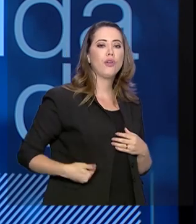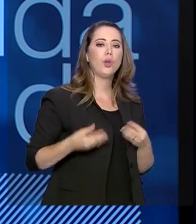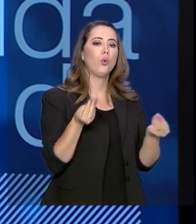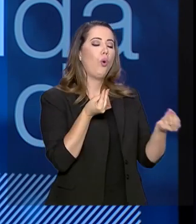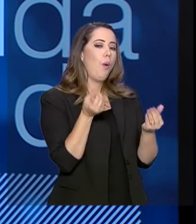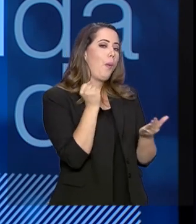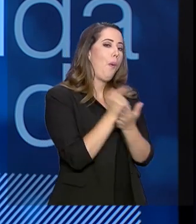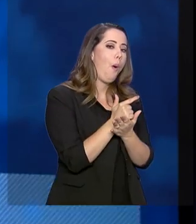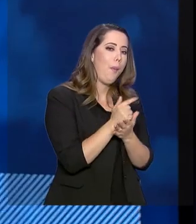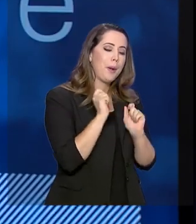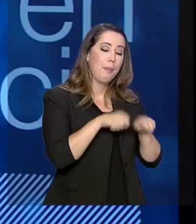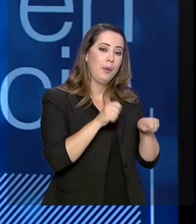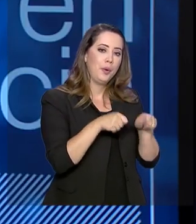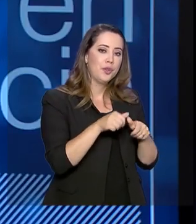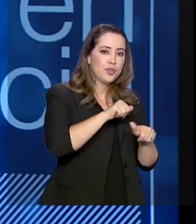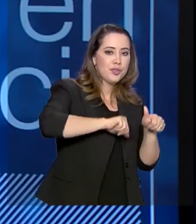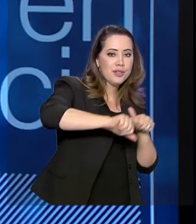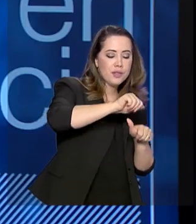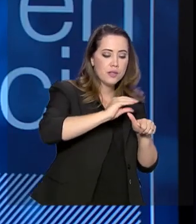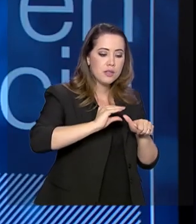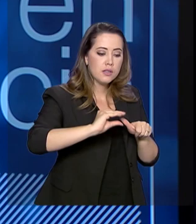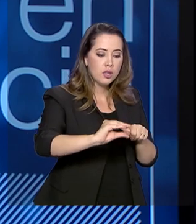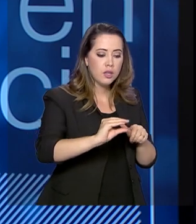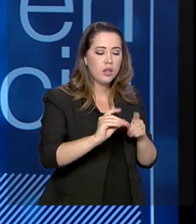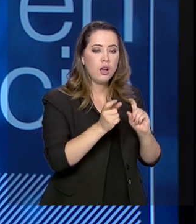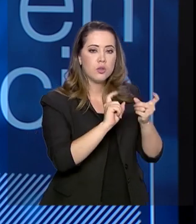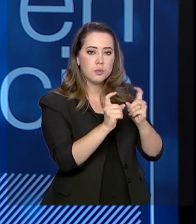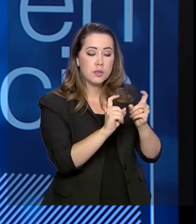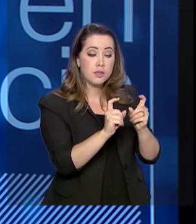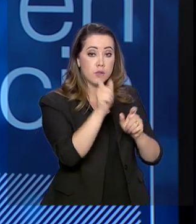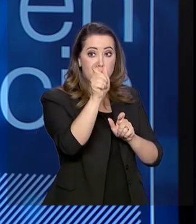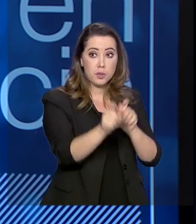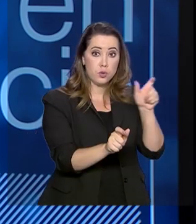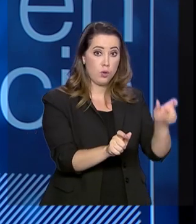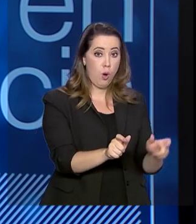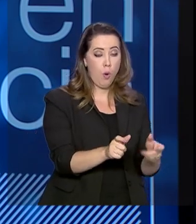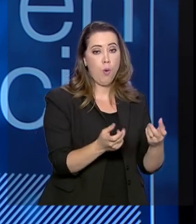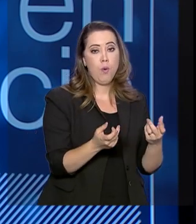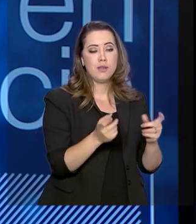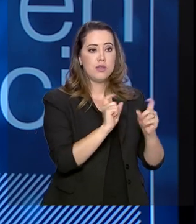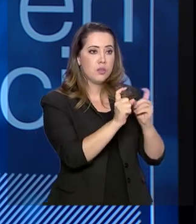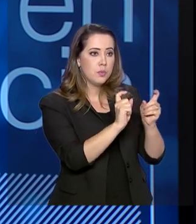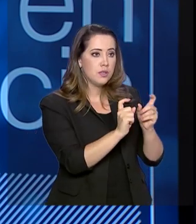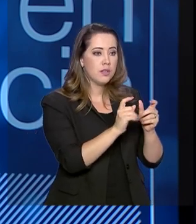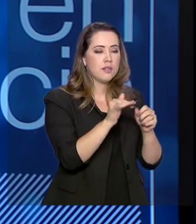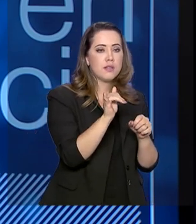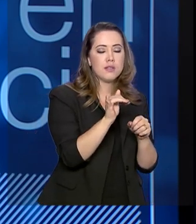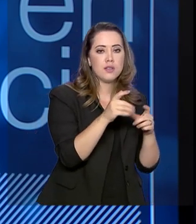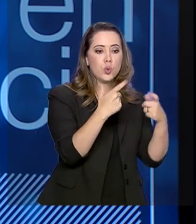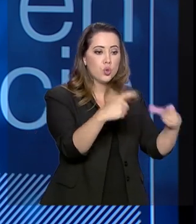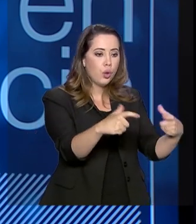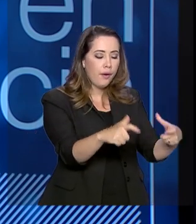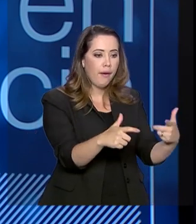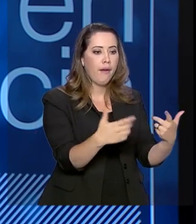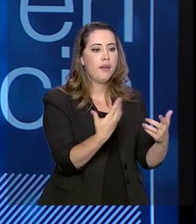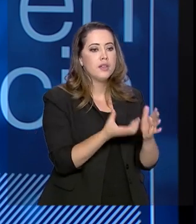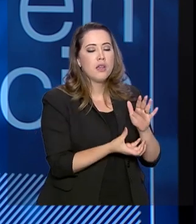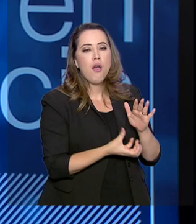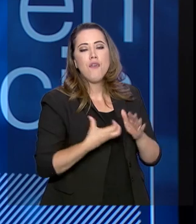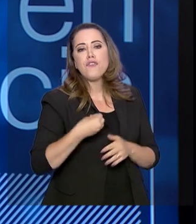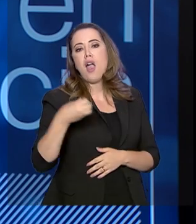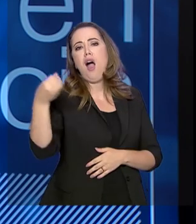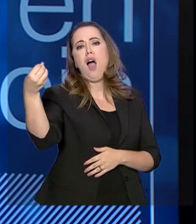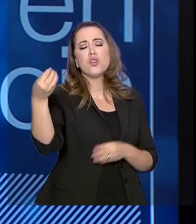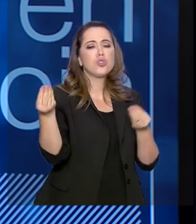compras públicas, transferências de recursos, gestão orçamentária, gestão de pessoas, gestão de estruturas, viagens, gestão